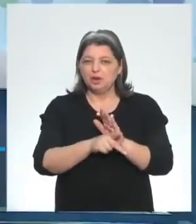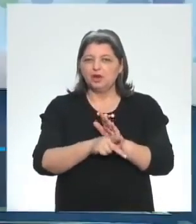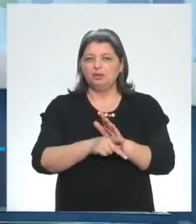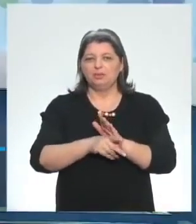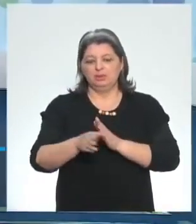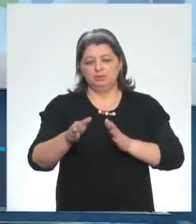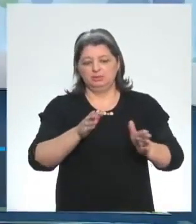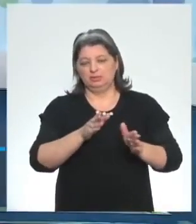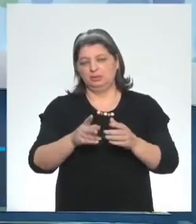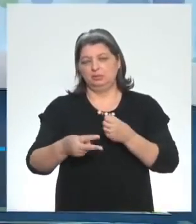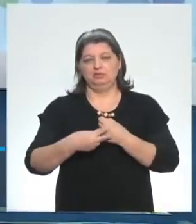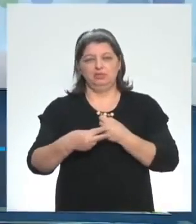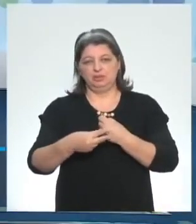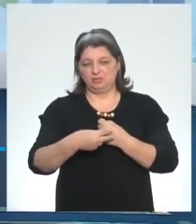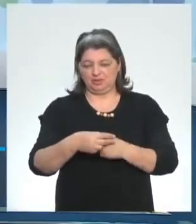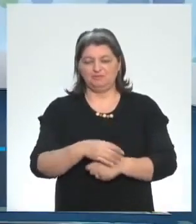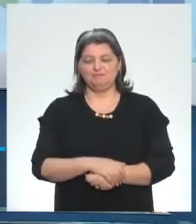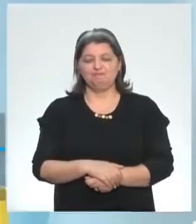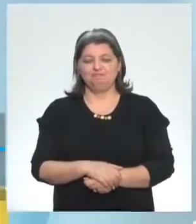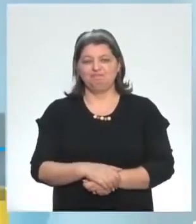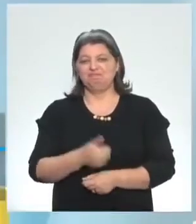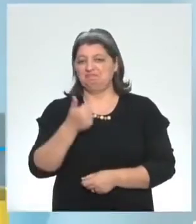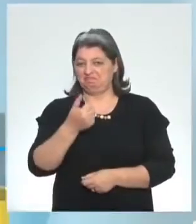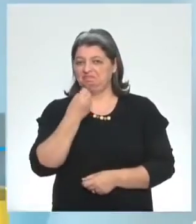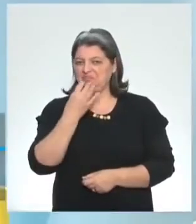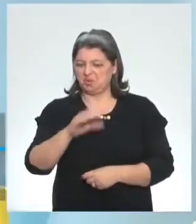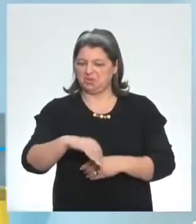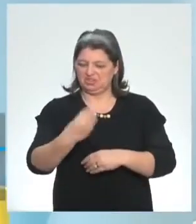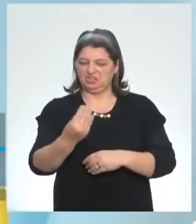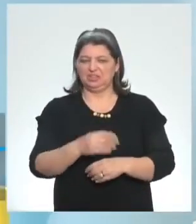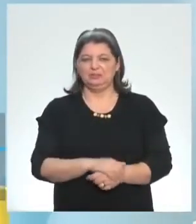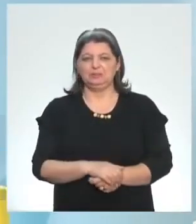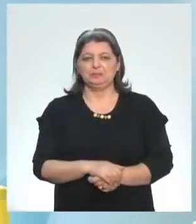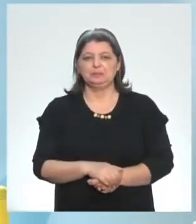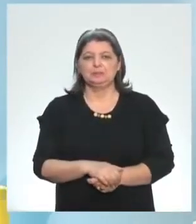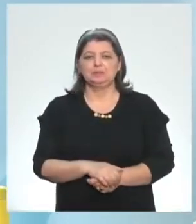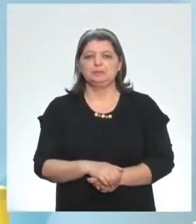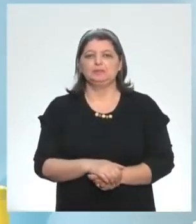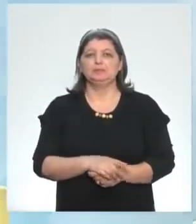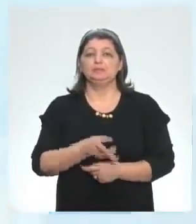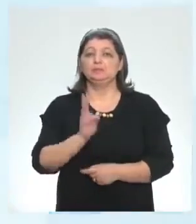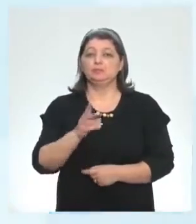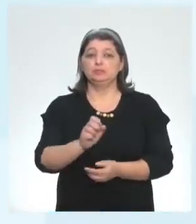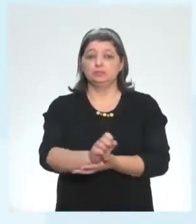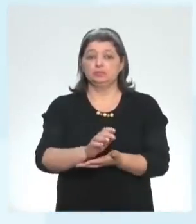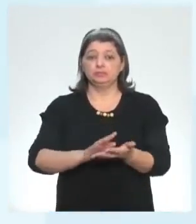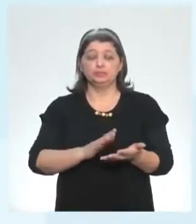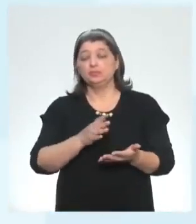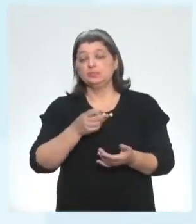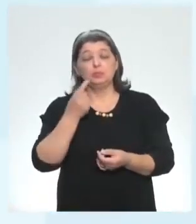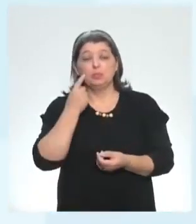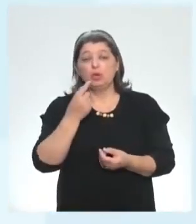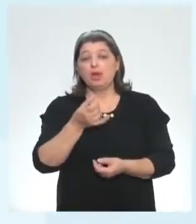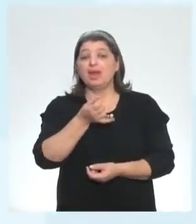coisa sim, bastante joia então boa dica vamos lá pra frente falando um pouco agora dos exemplos né quando eu tenho uma pergunta assim ó